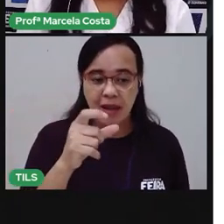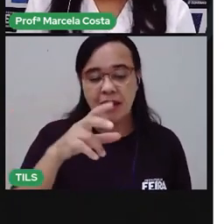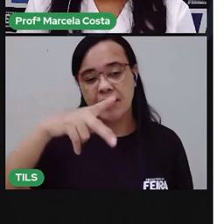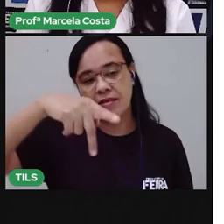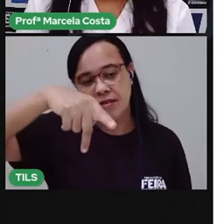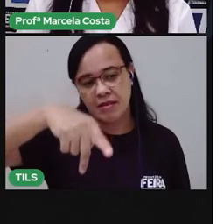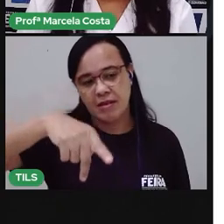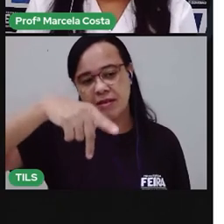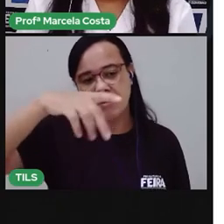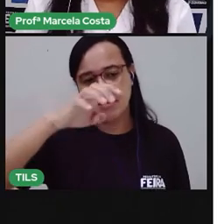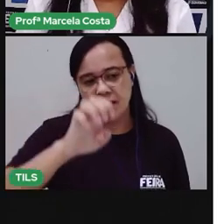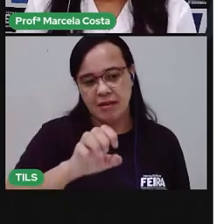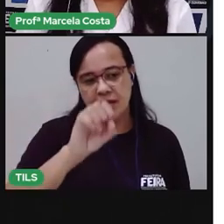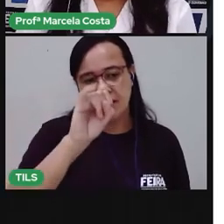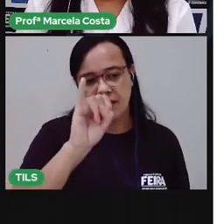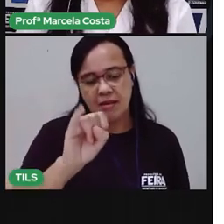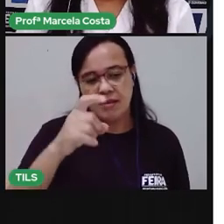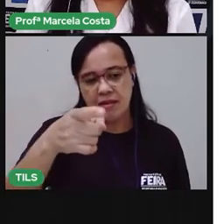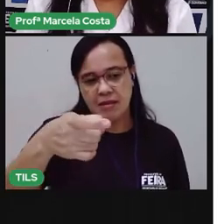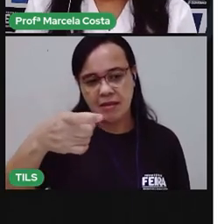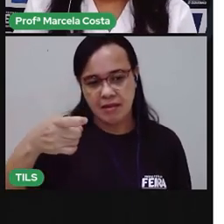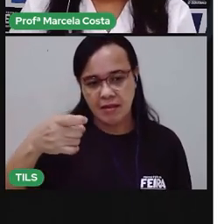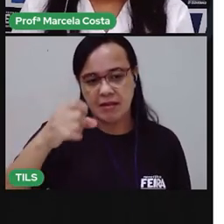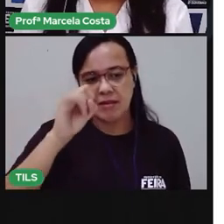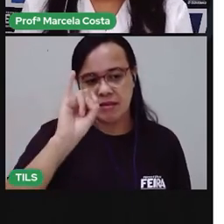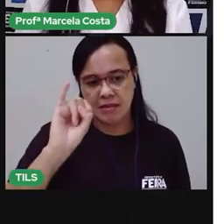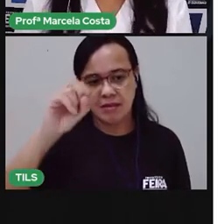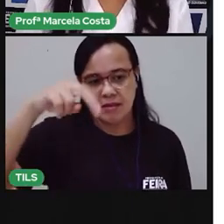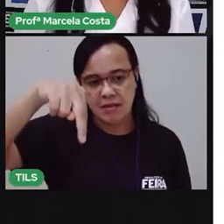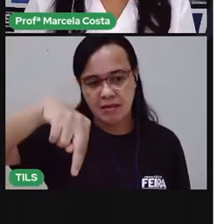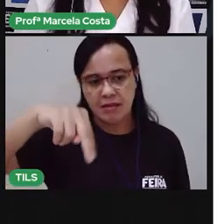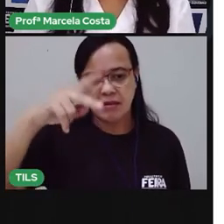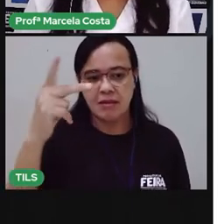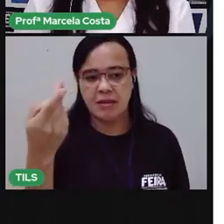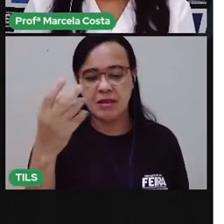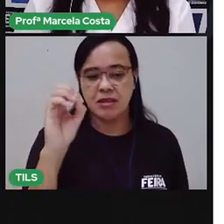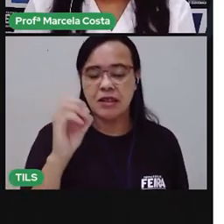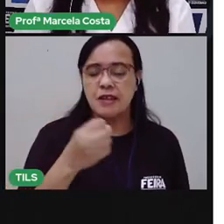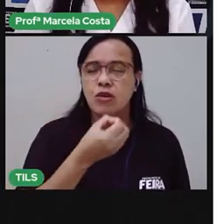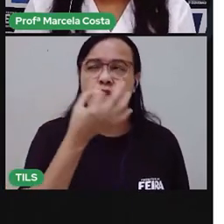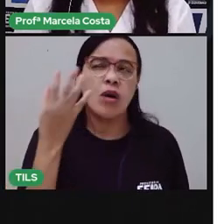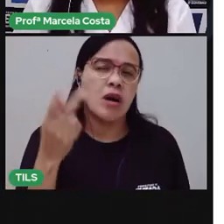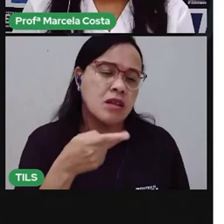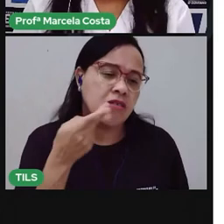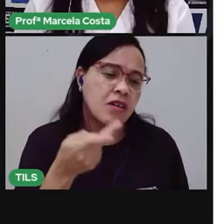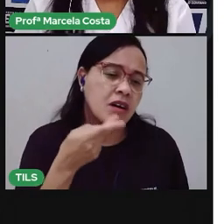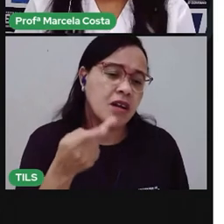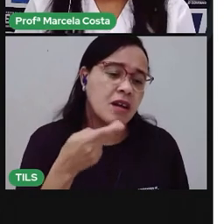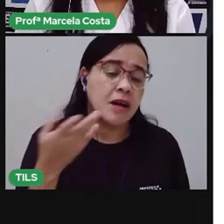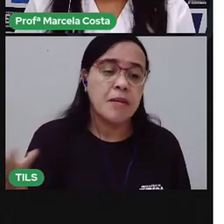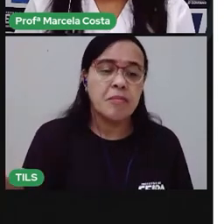Peixinho. Peixinho. Quantas vezes você abriu a boca pra falar peixinho?